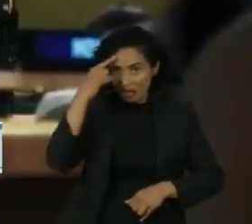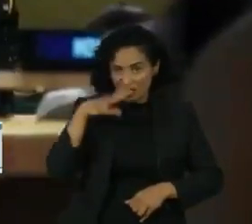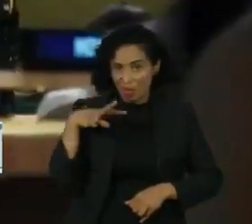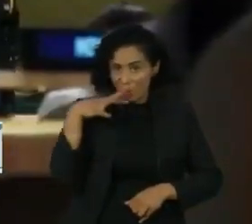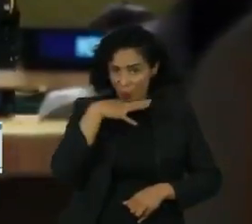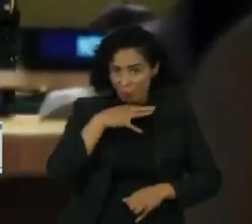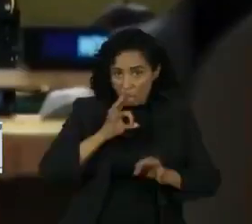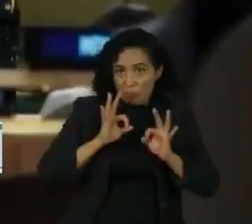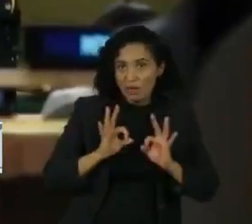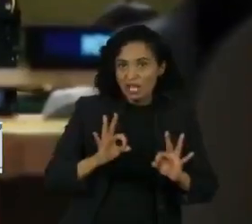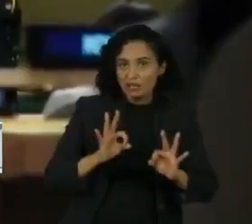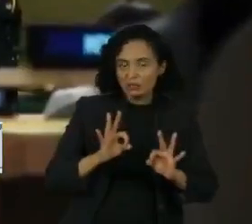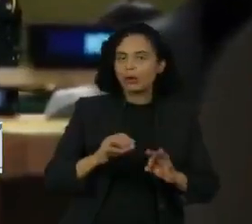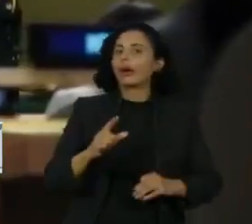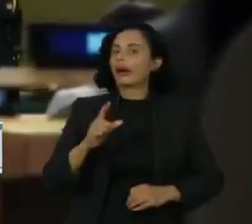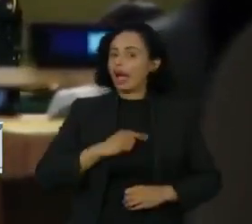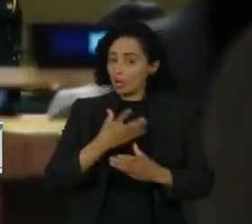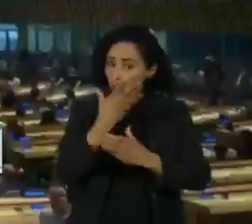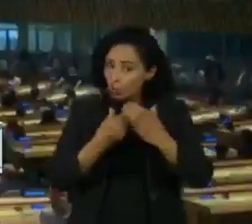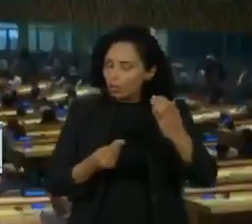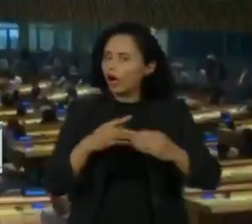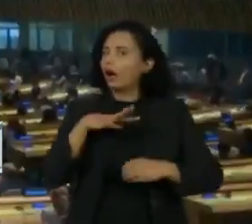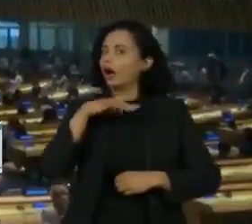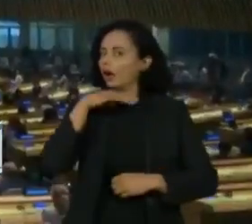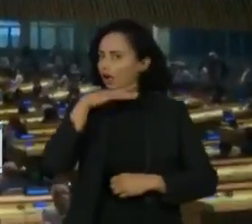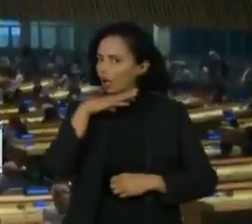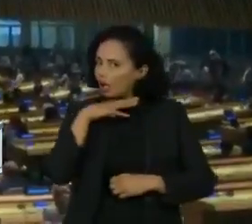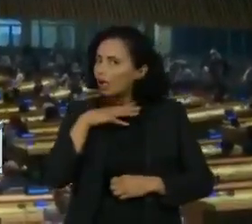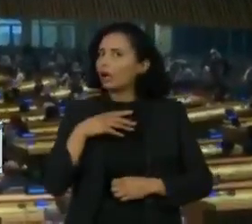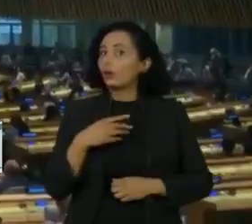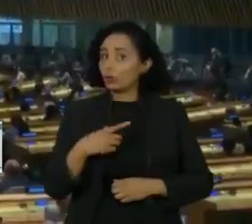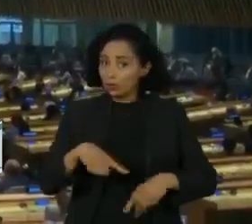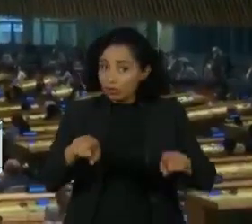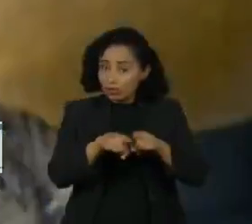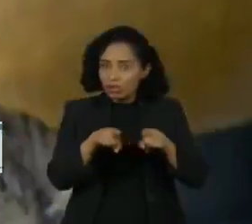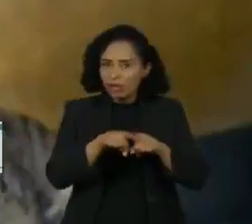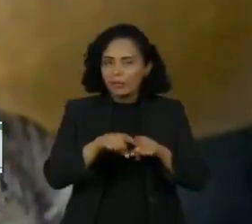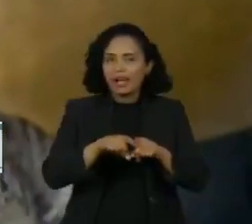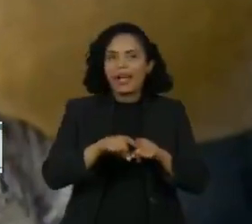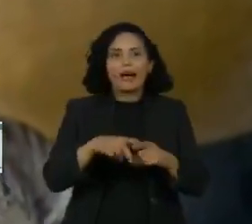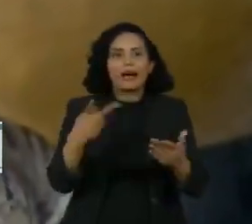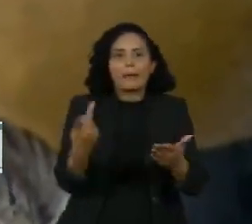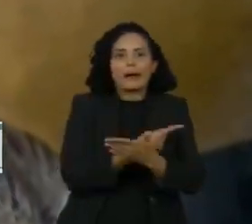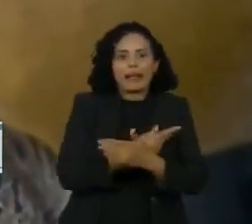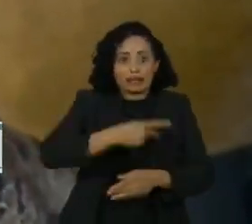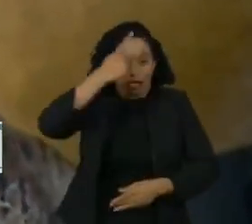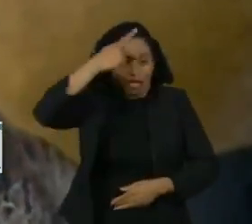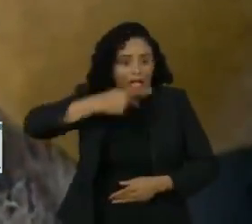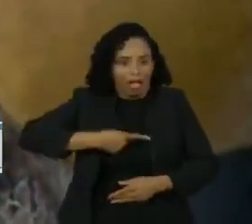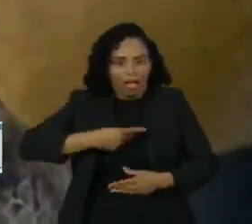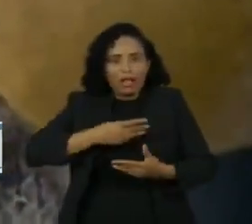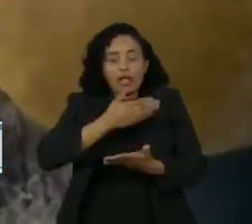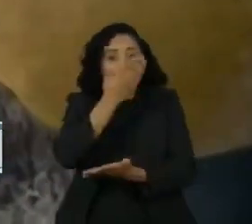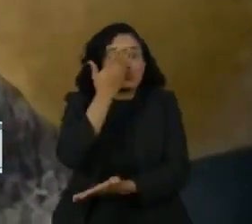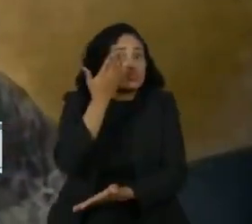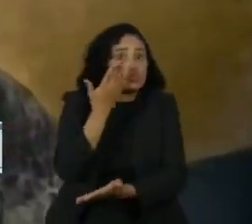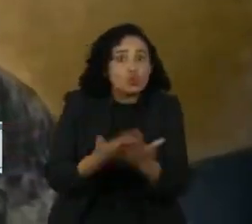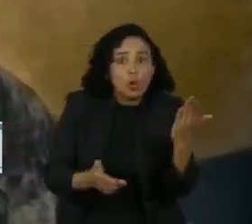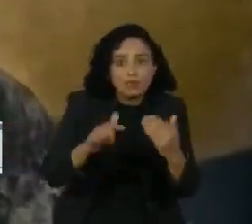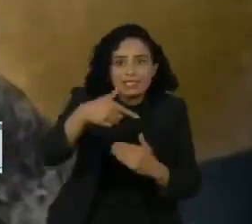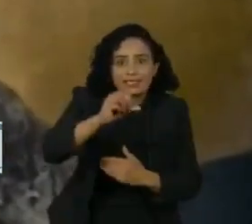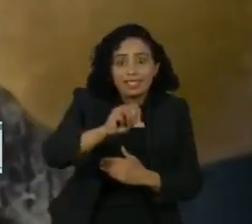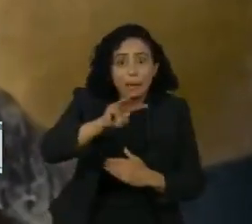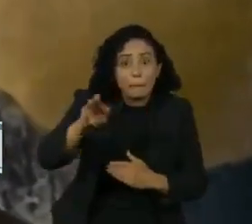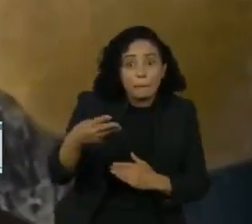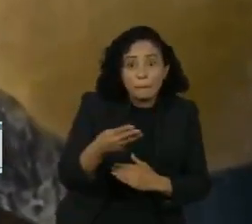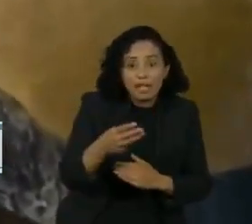É uma coisa e você vai ficar extinção em 70 mil anos, isso é a coisa mais ridícula